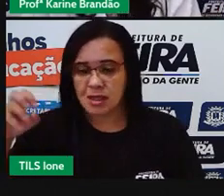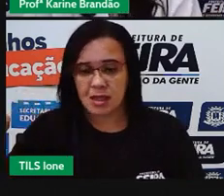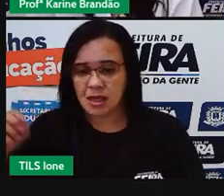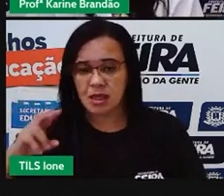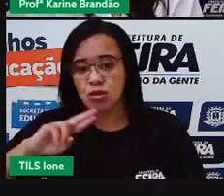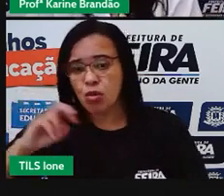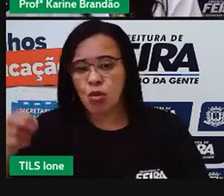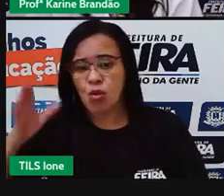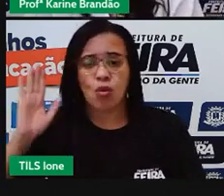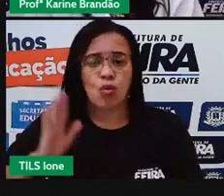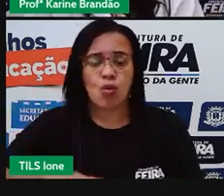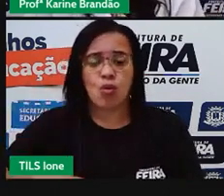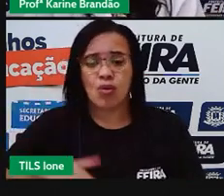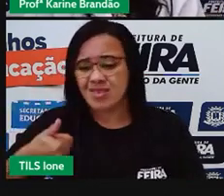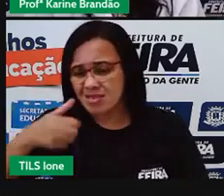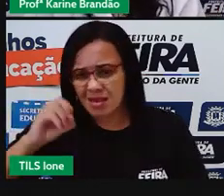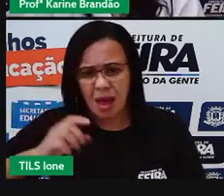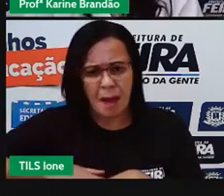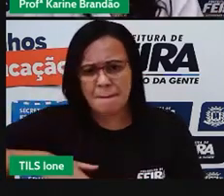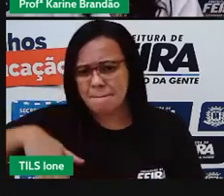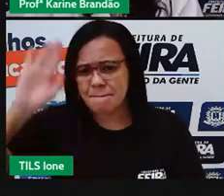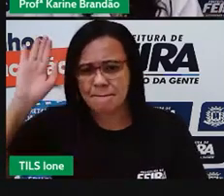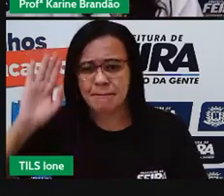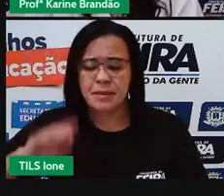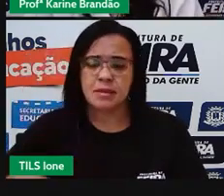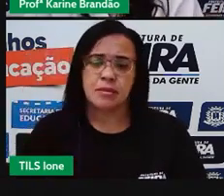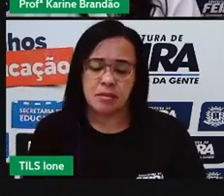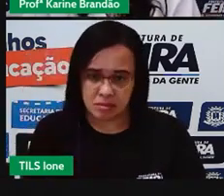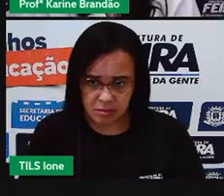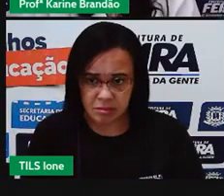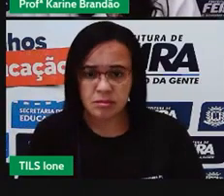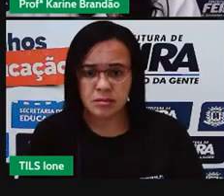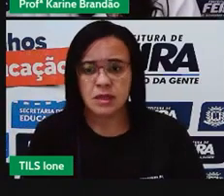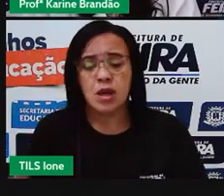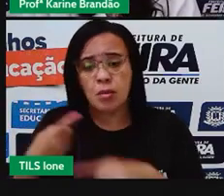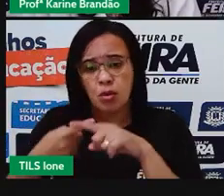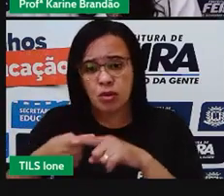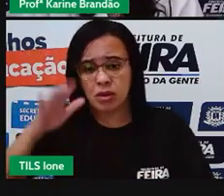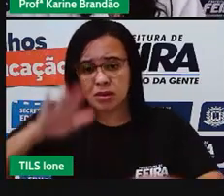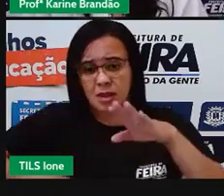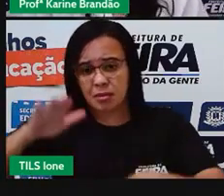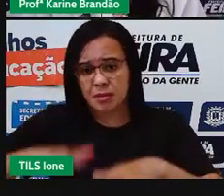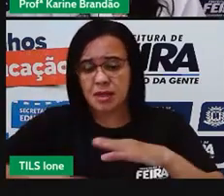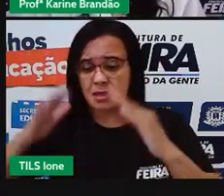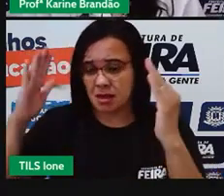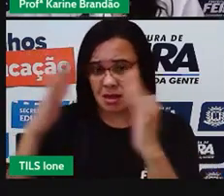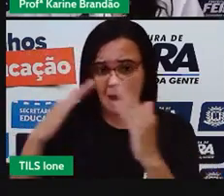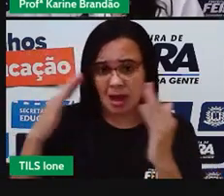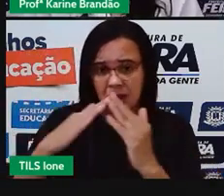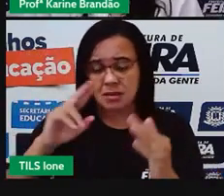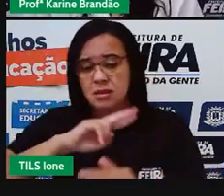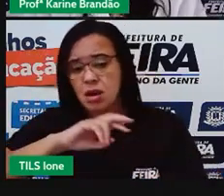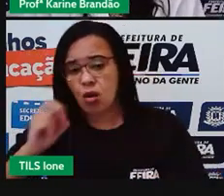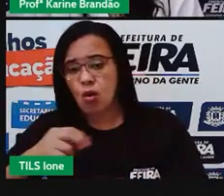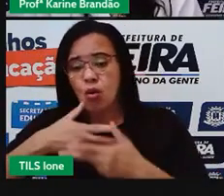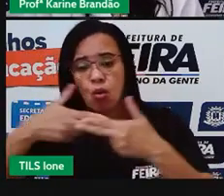dia. Por quê? Porque isso depende de onde a gente mora e do que a gente come. Por que do que a gente come? Eu trago